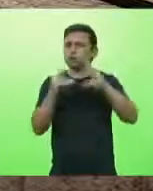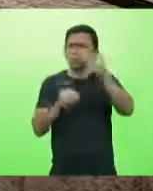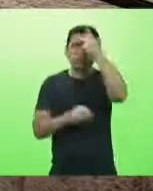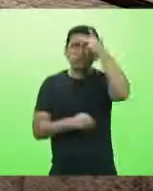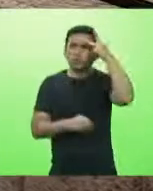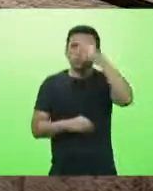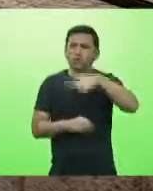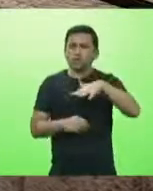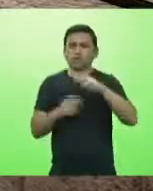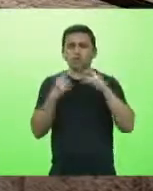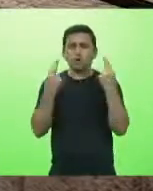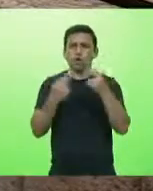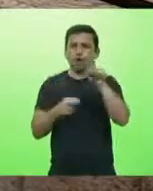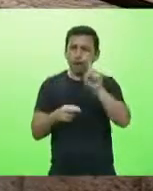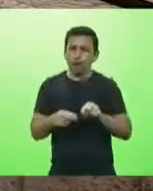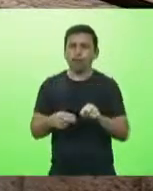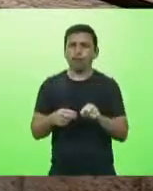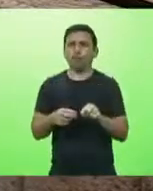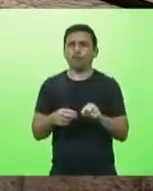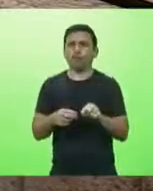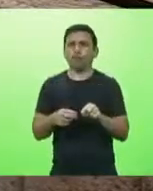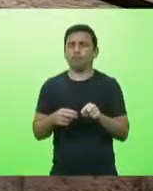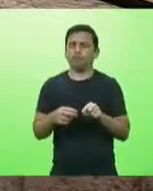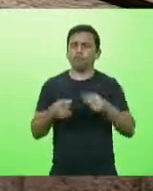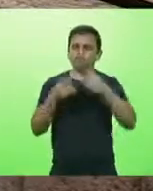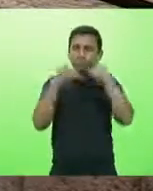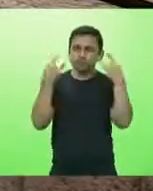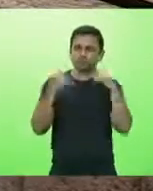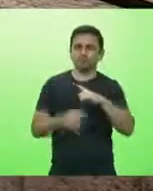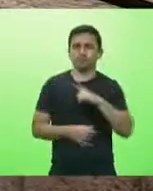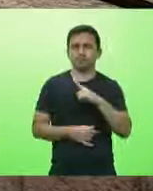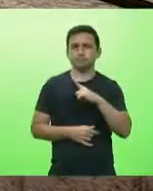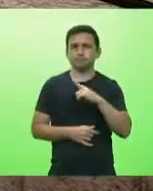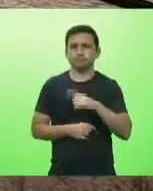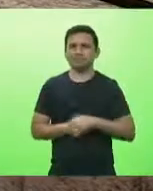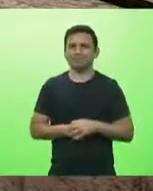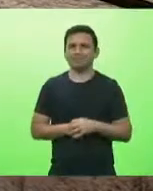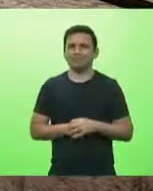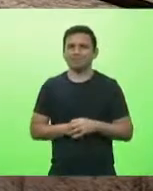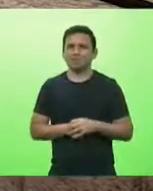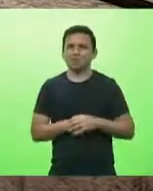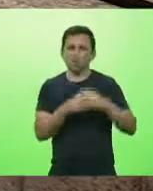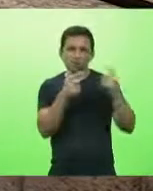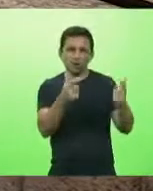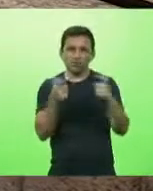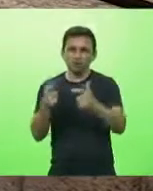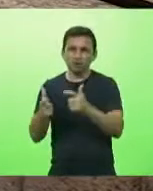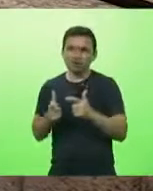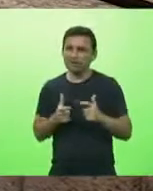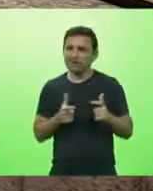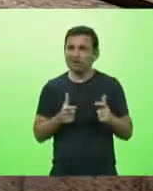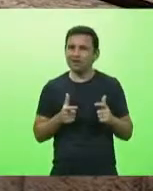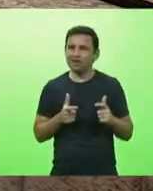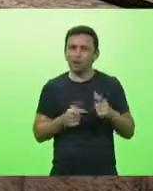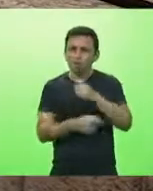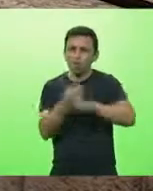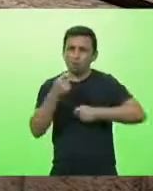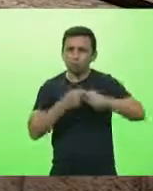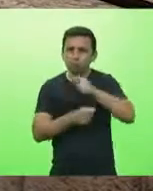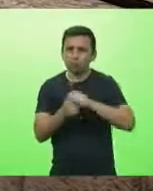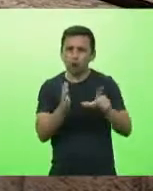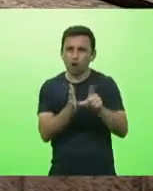reunião todas de máscara então esses órgãos o comércio e olha senhores esses setores